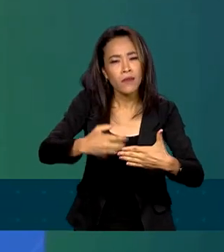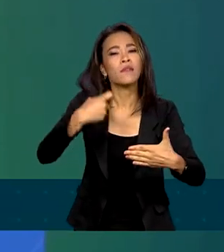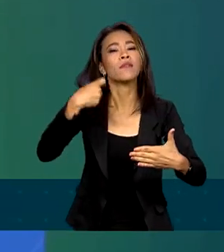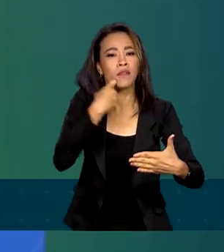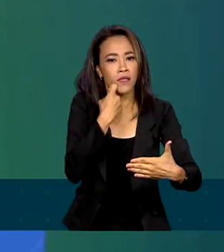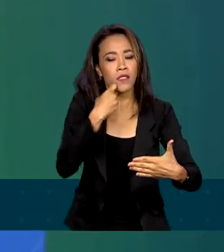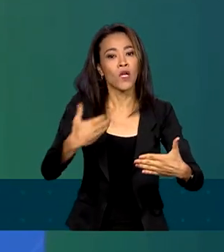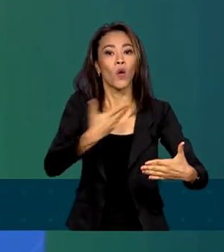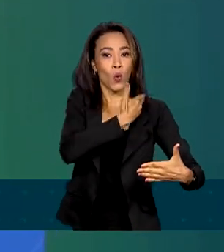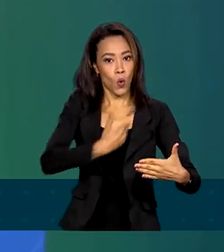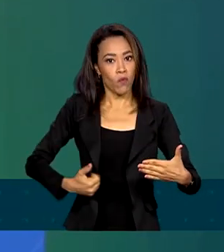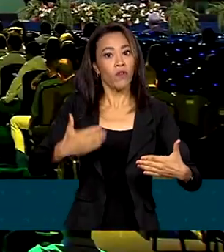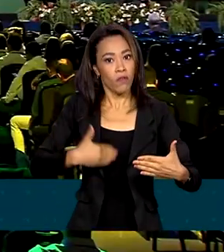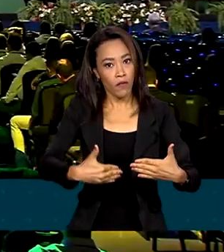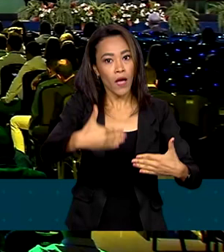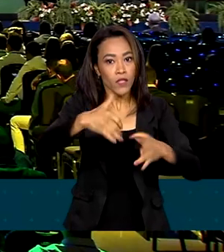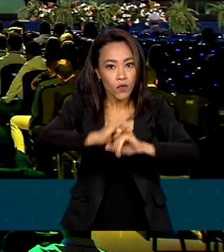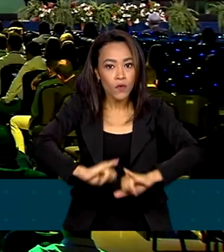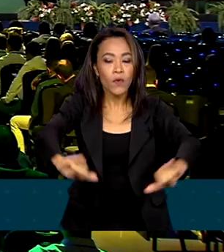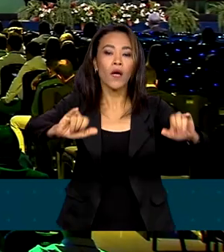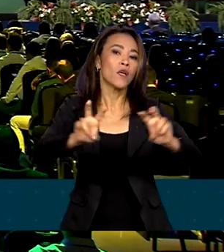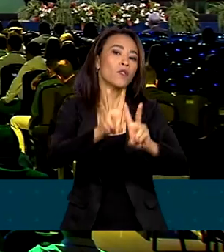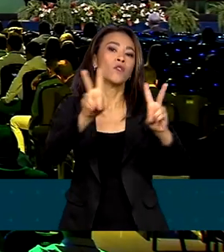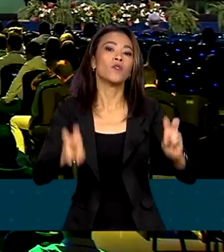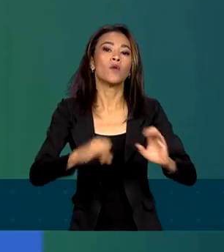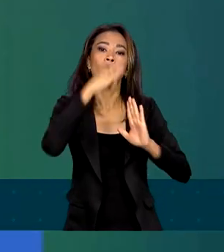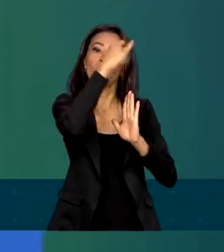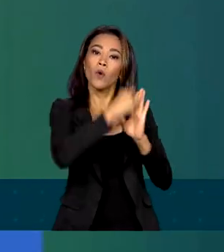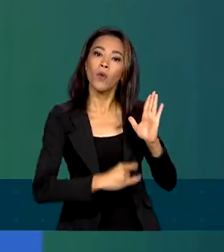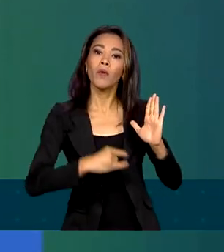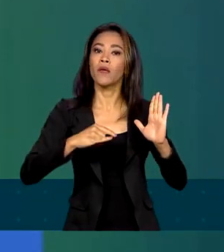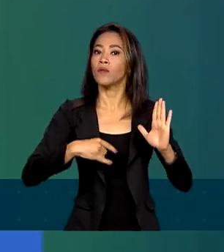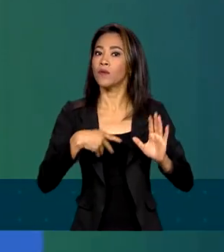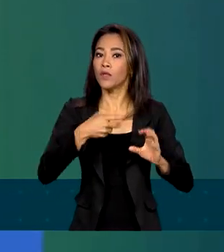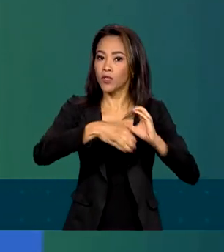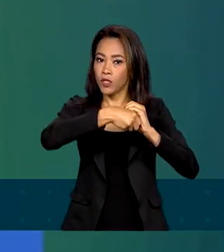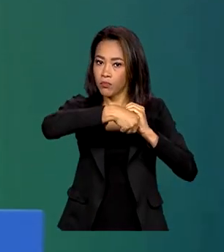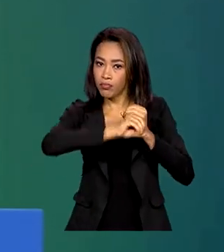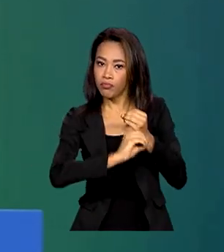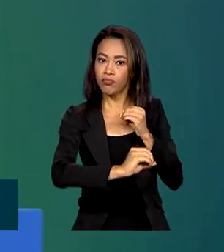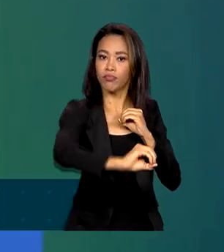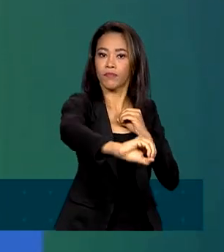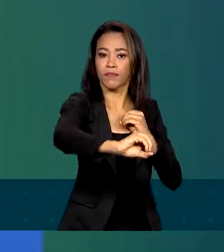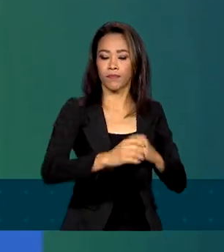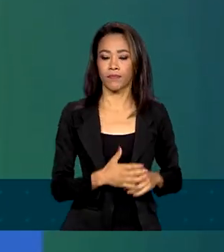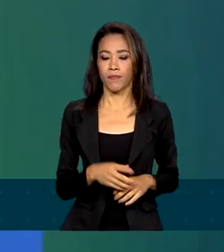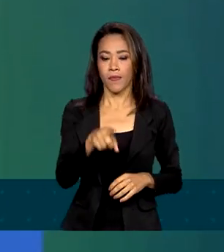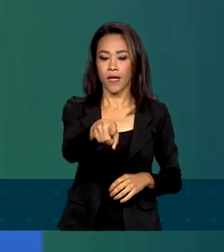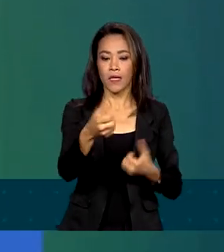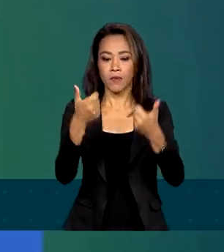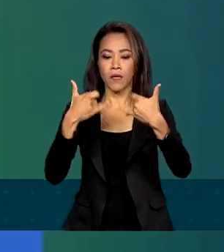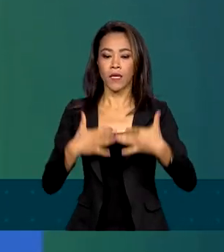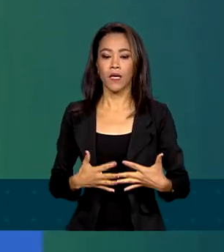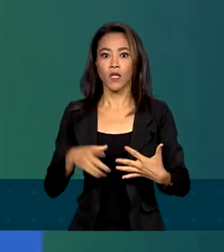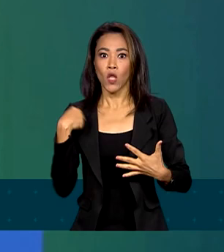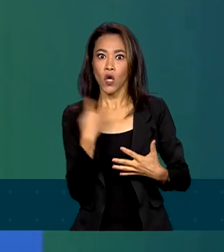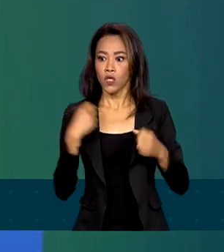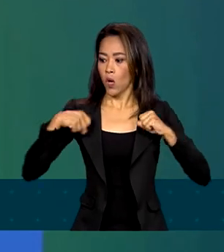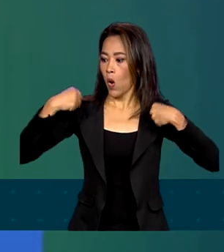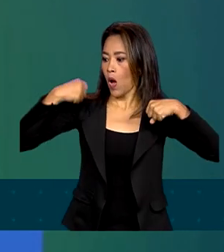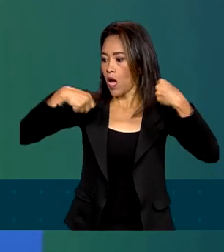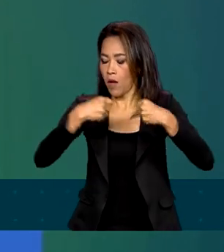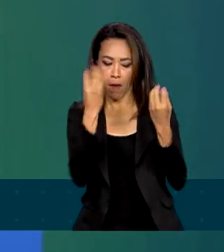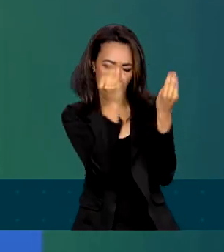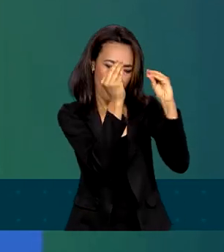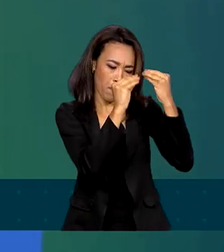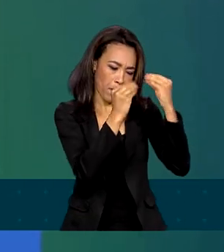vai publicar o decreto do marco legal do saneamento. A primeira coisa que nós corremos foi para refazer o marco legal do saneamento para